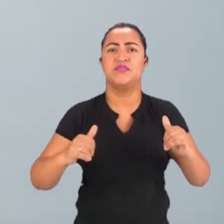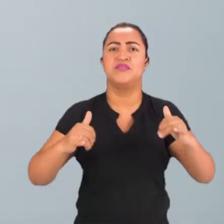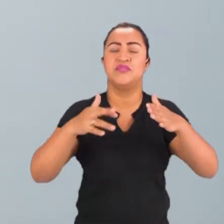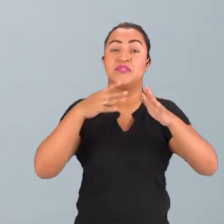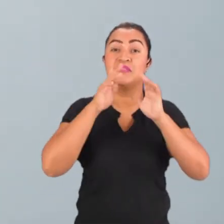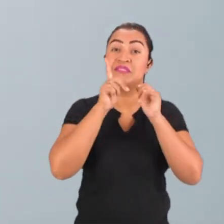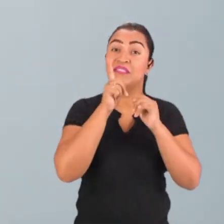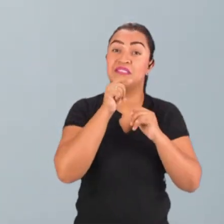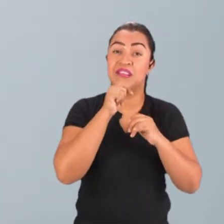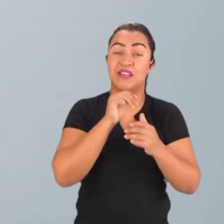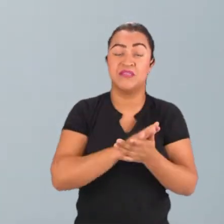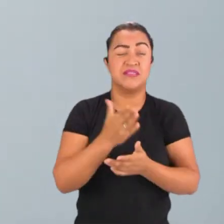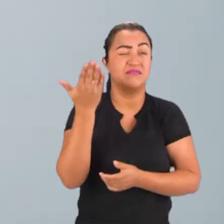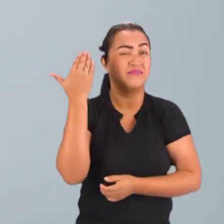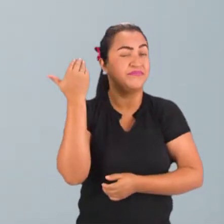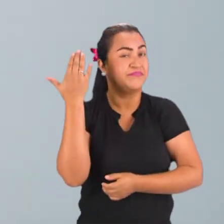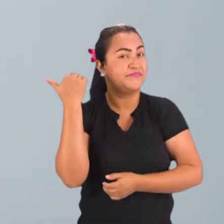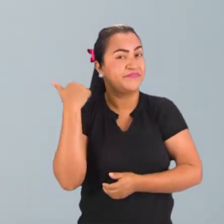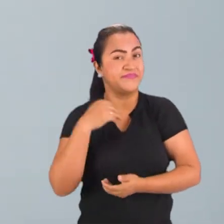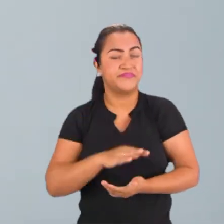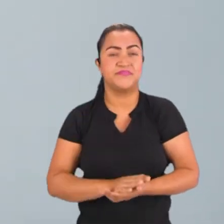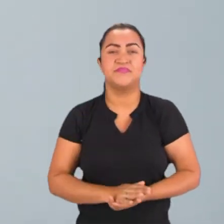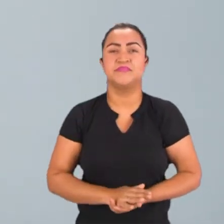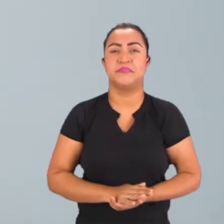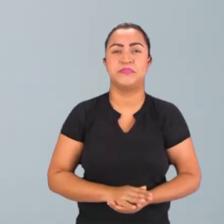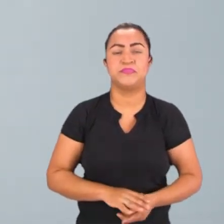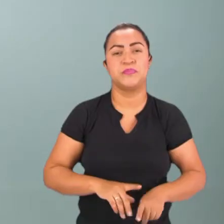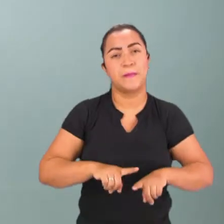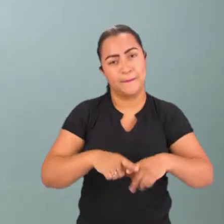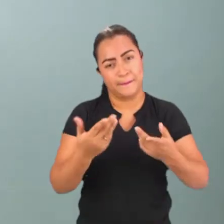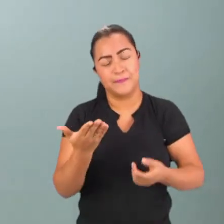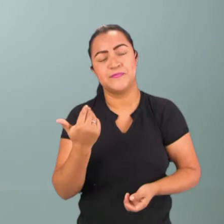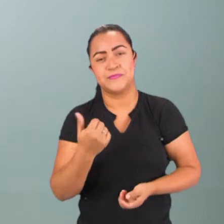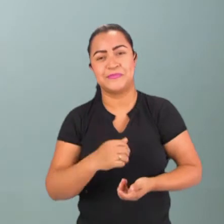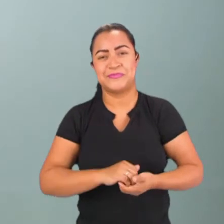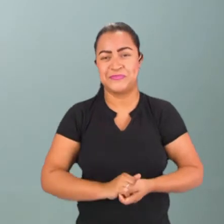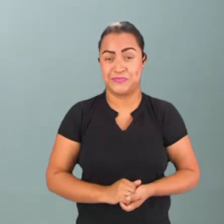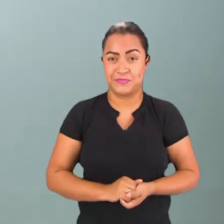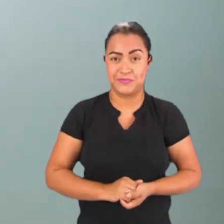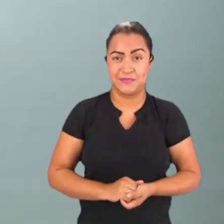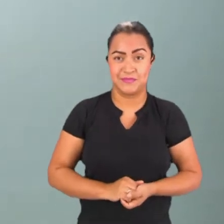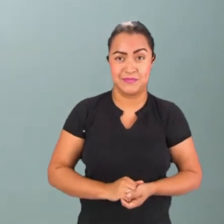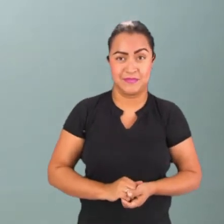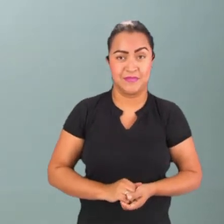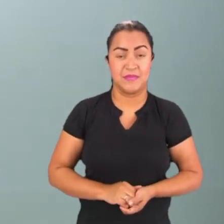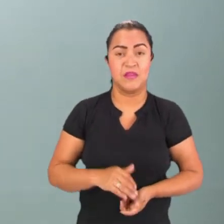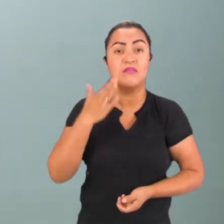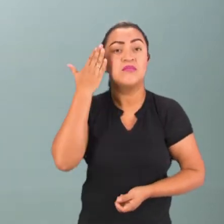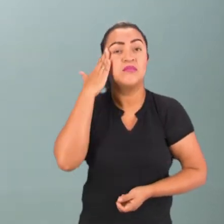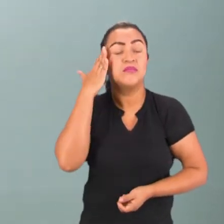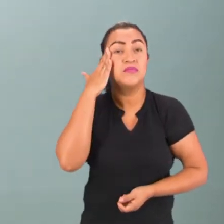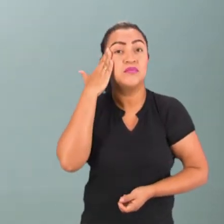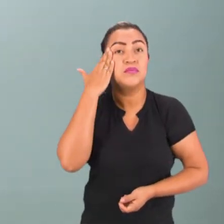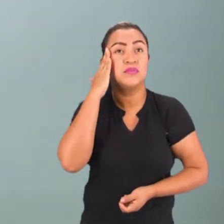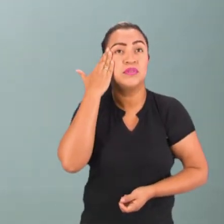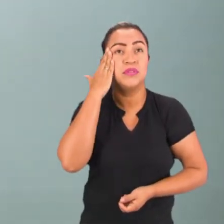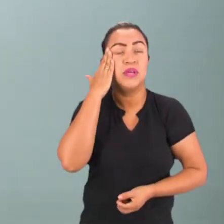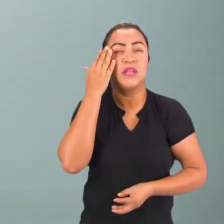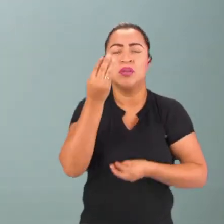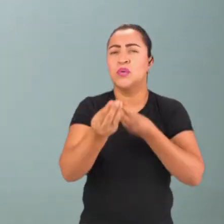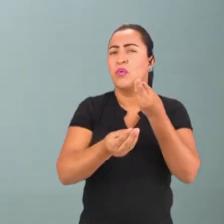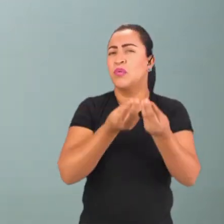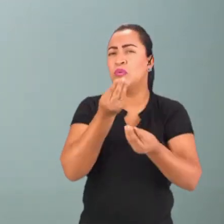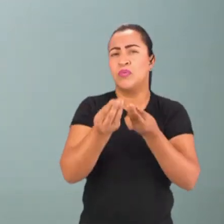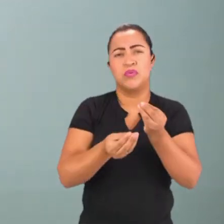ela é bem antiga, né? Desde os primórdios. Mas vamos lá. Vamos entender como é que funciona